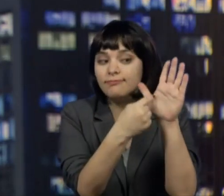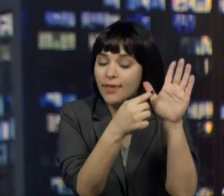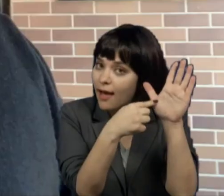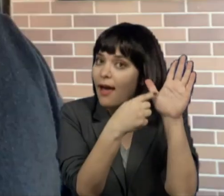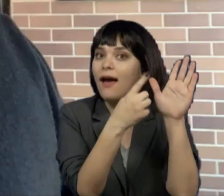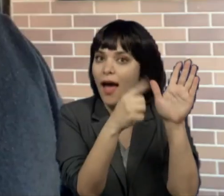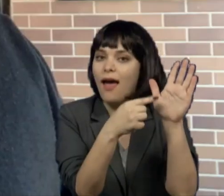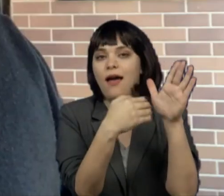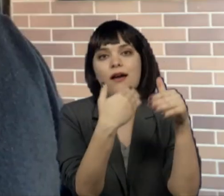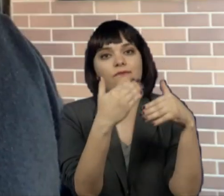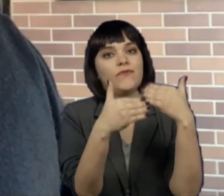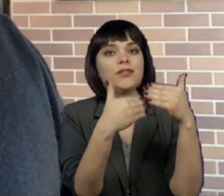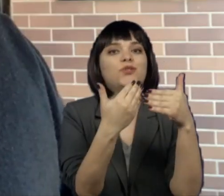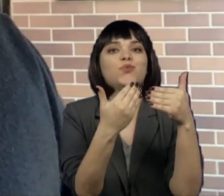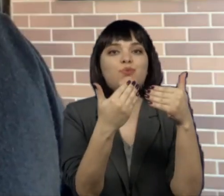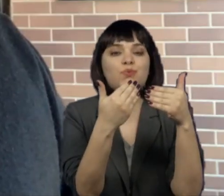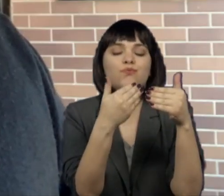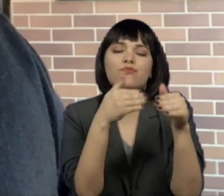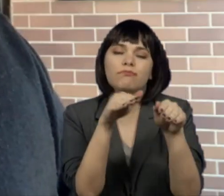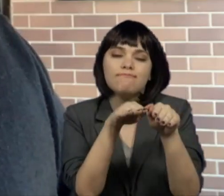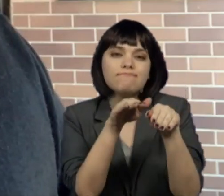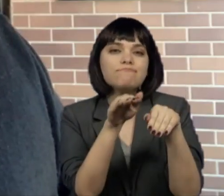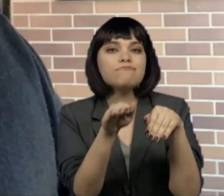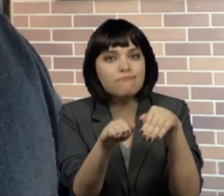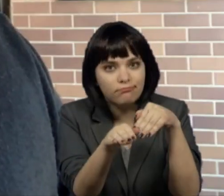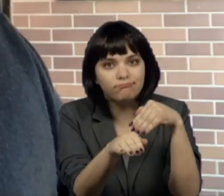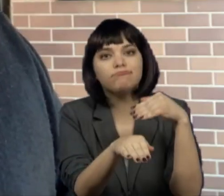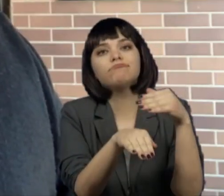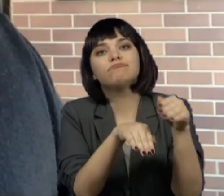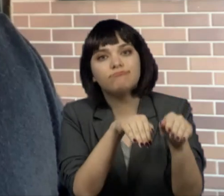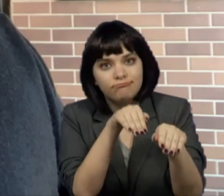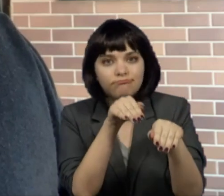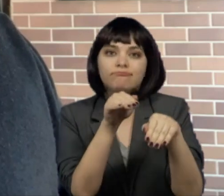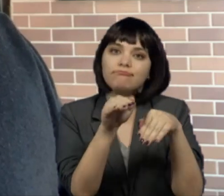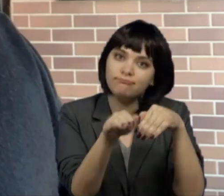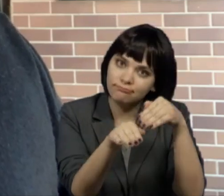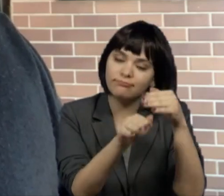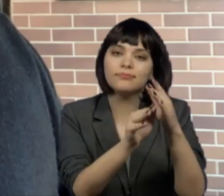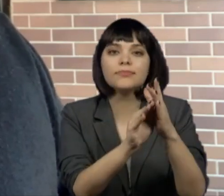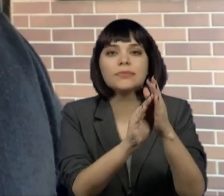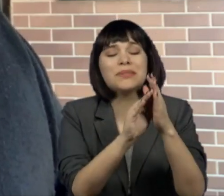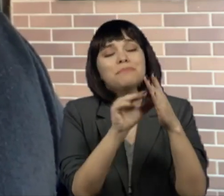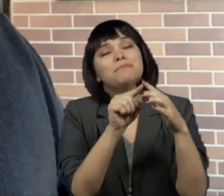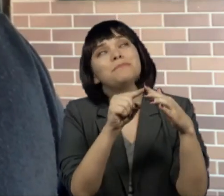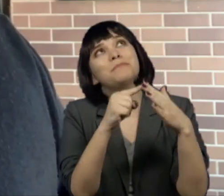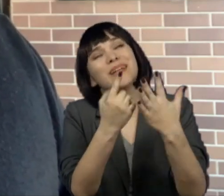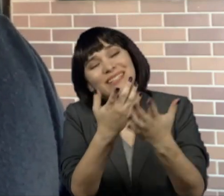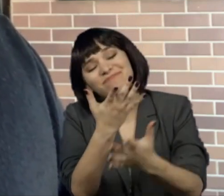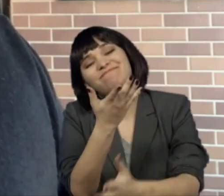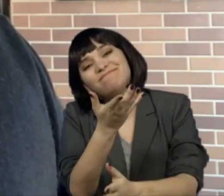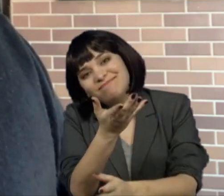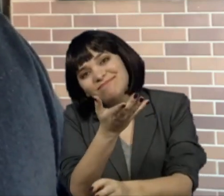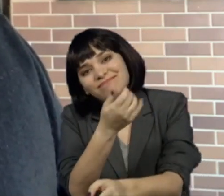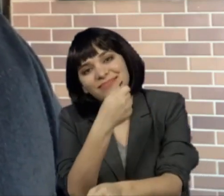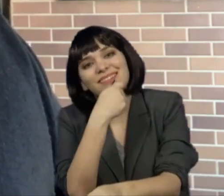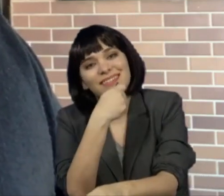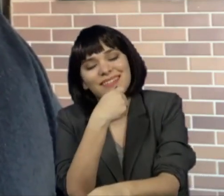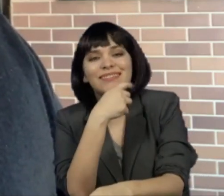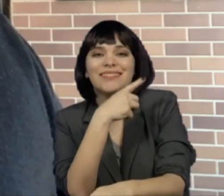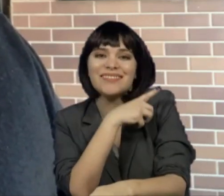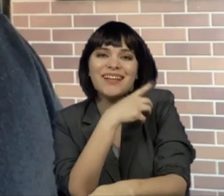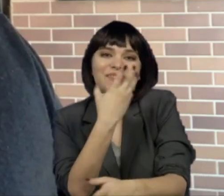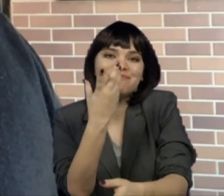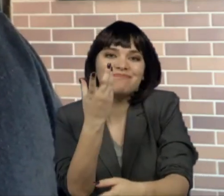avançado a passos largos, imagino eu. Embora as lacunas ainda por dignidade,